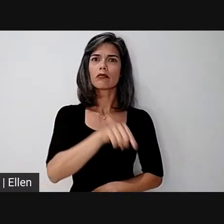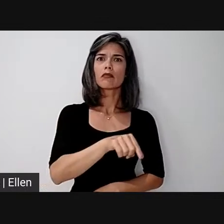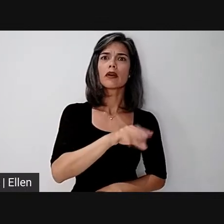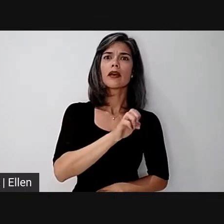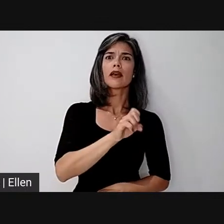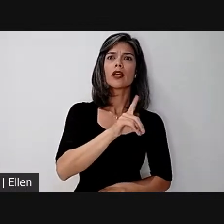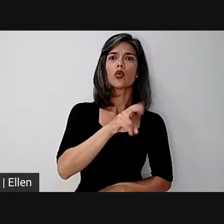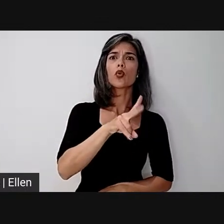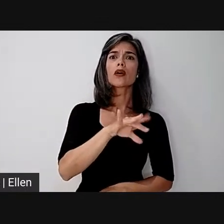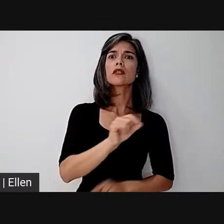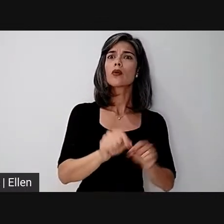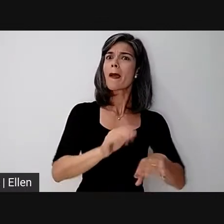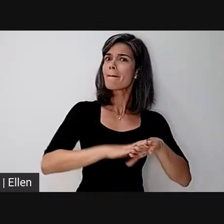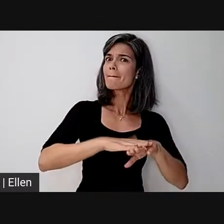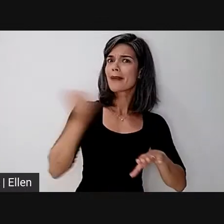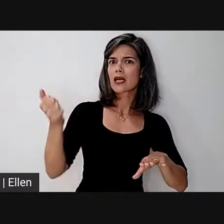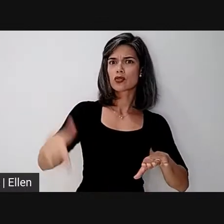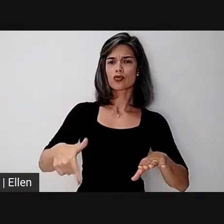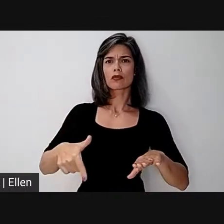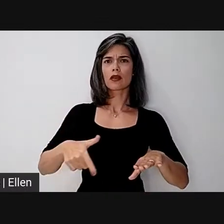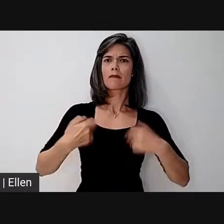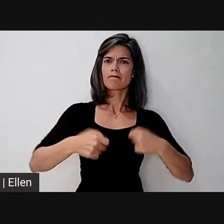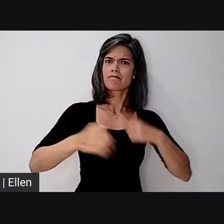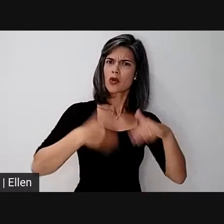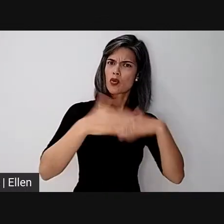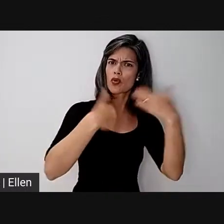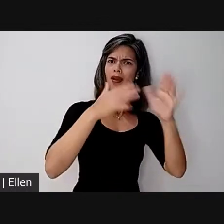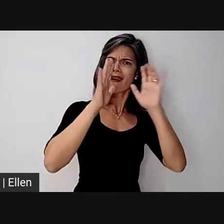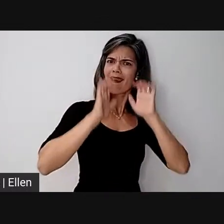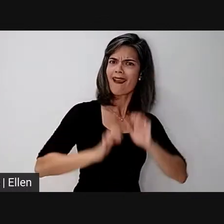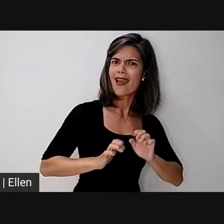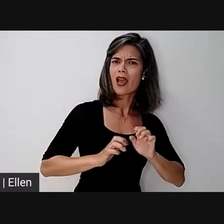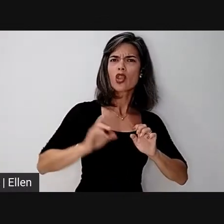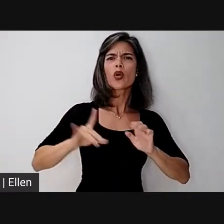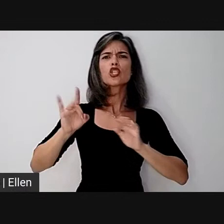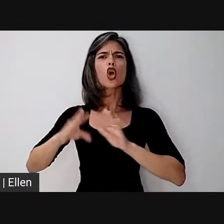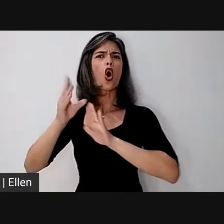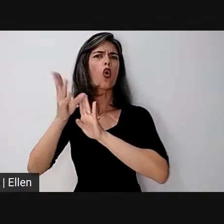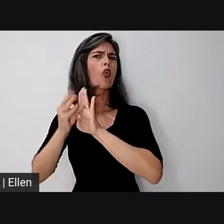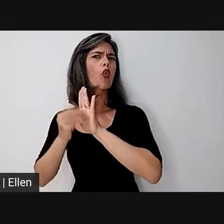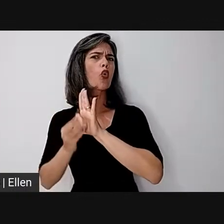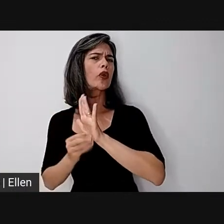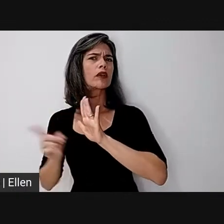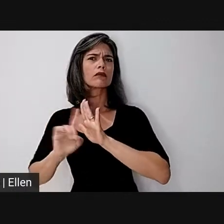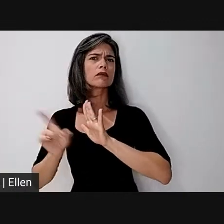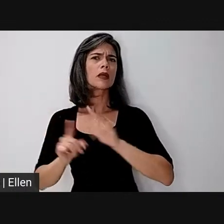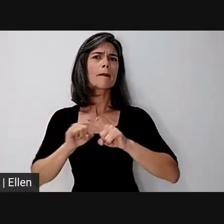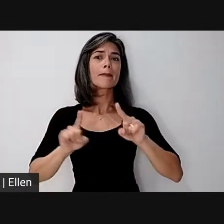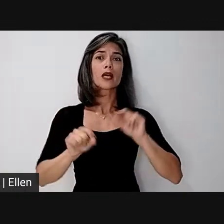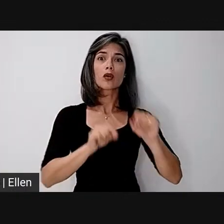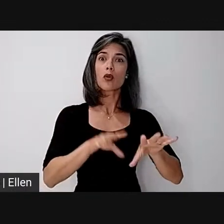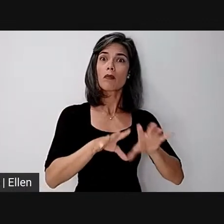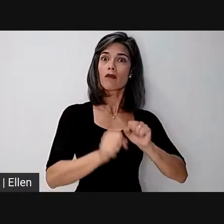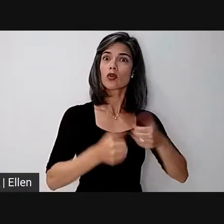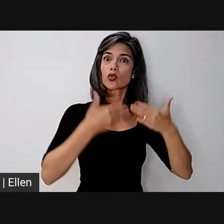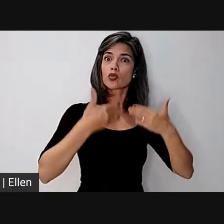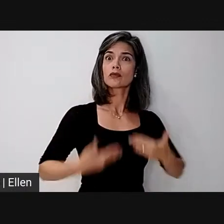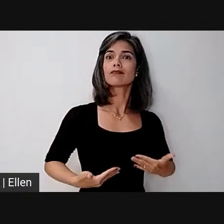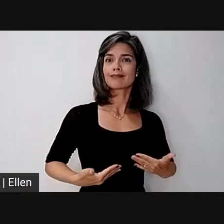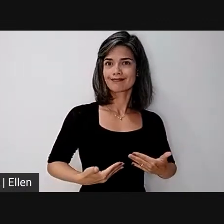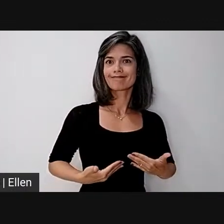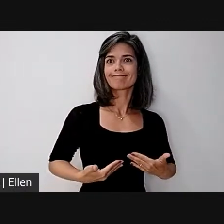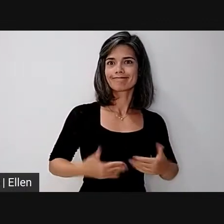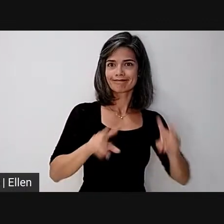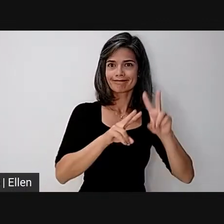autoconhecimento e valores éticos, não sendo somente currículo, mas também uma formação de atitudes, segundo Marx e Oliveira, em